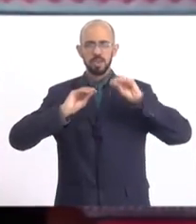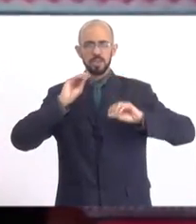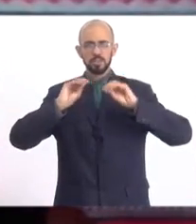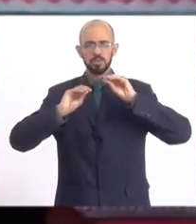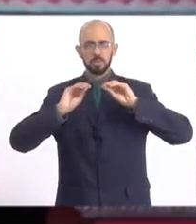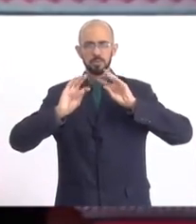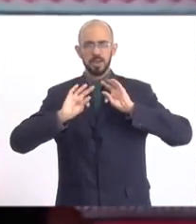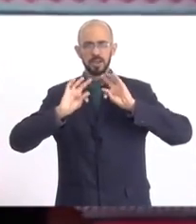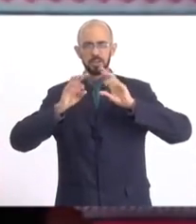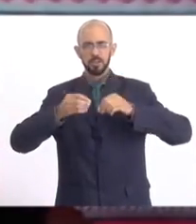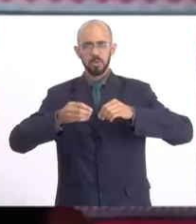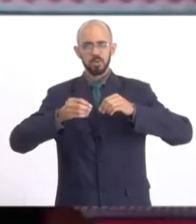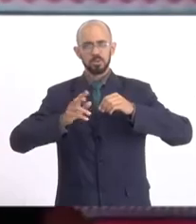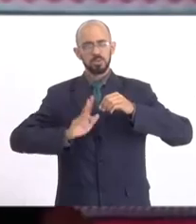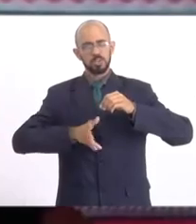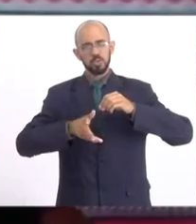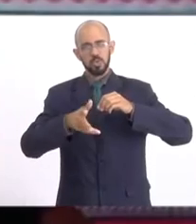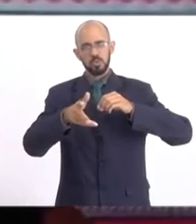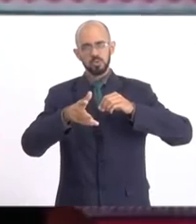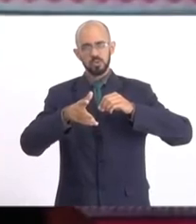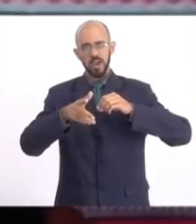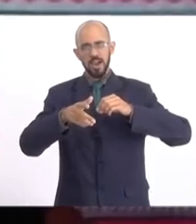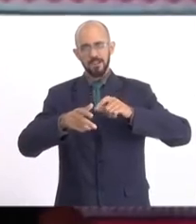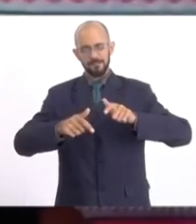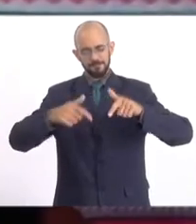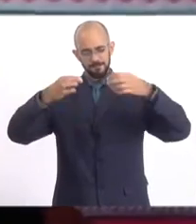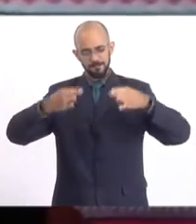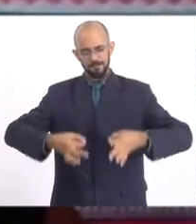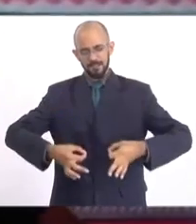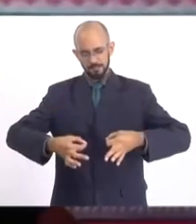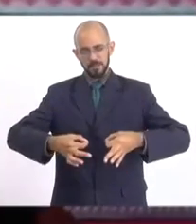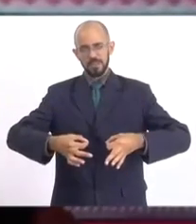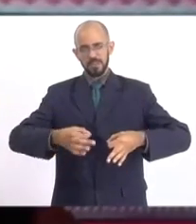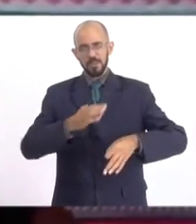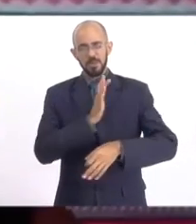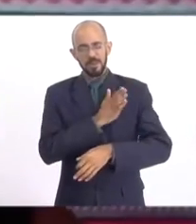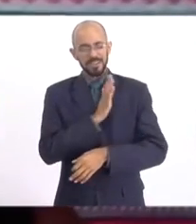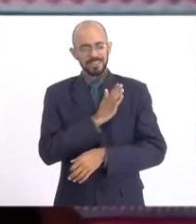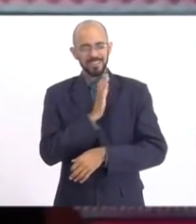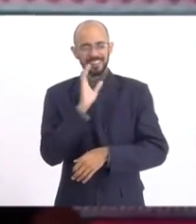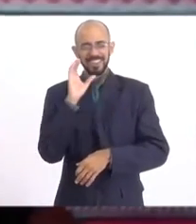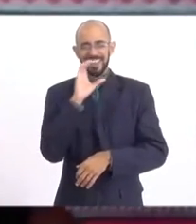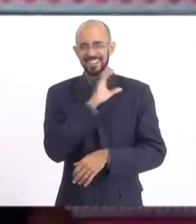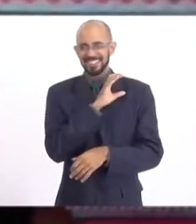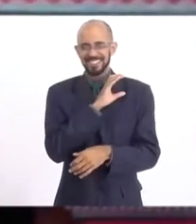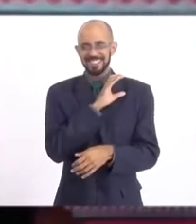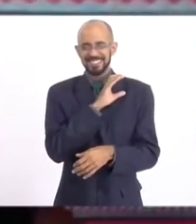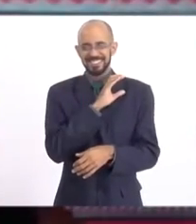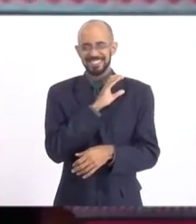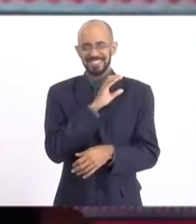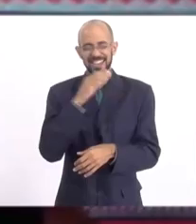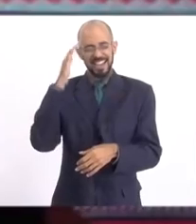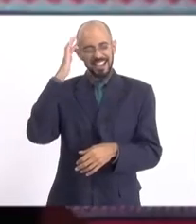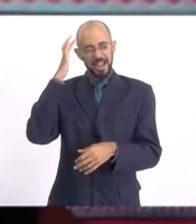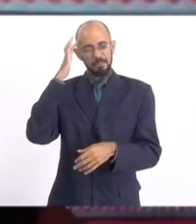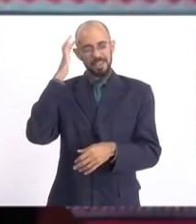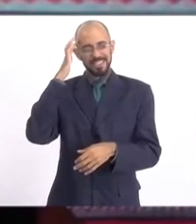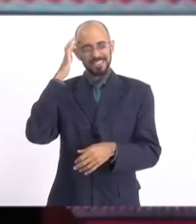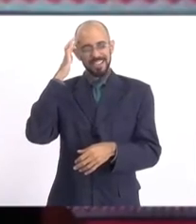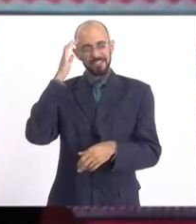mundo e que a gente siga firme. Amém. Coração quente, cabeça fria,